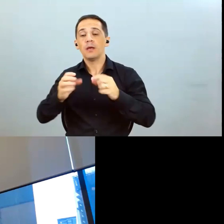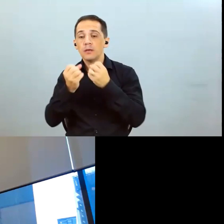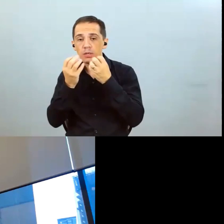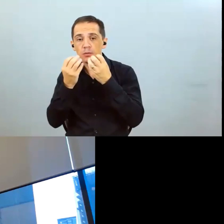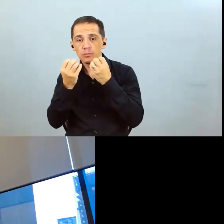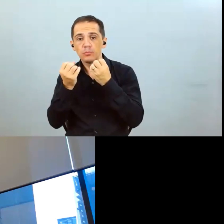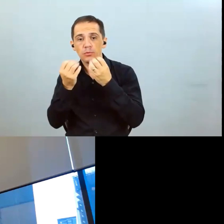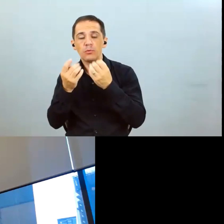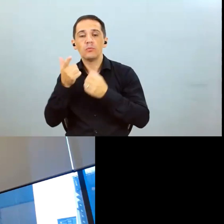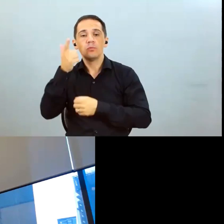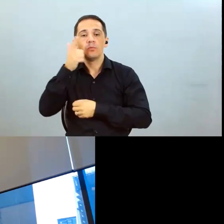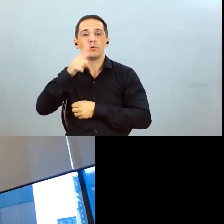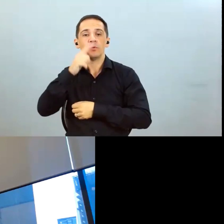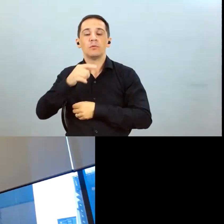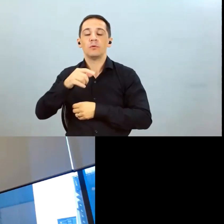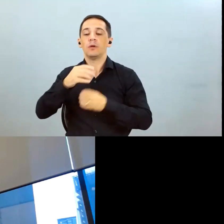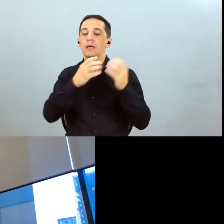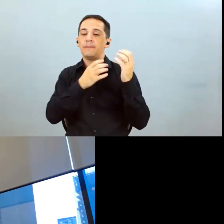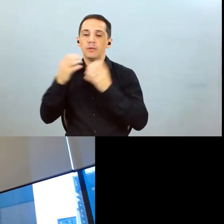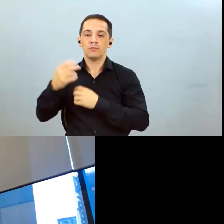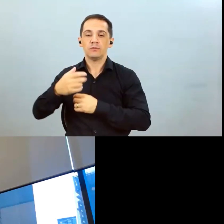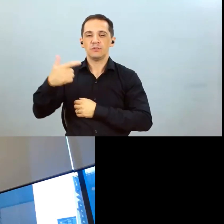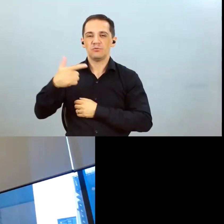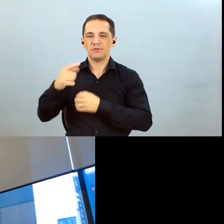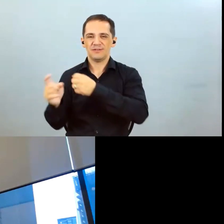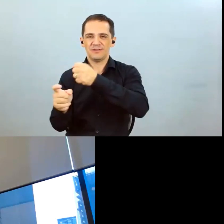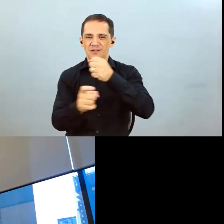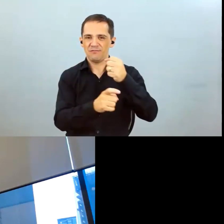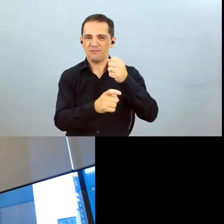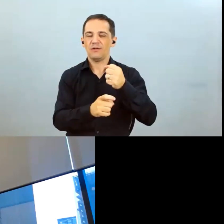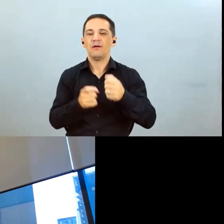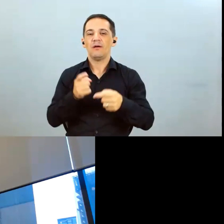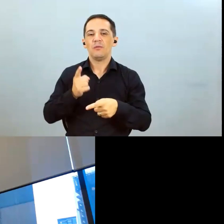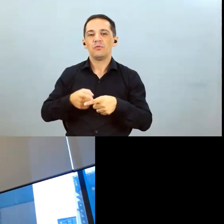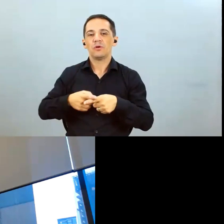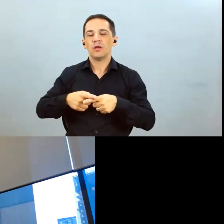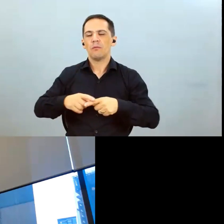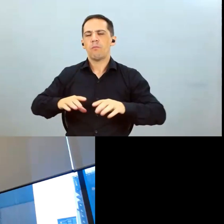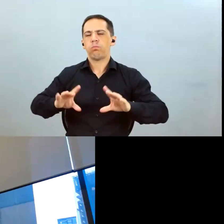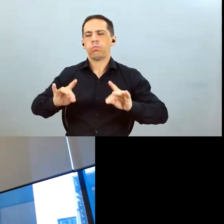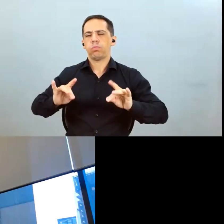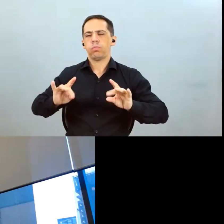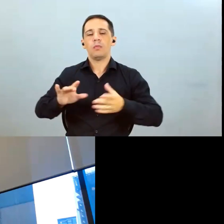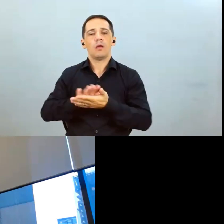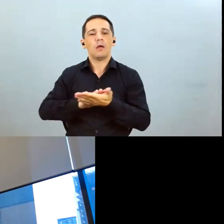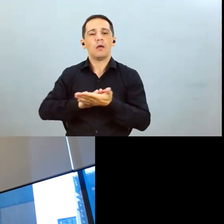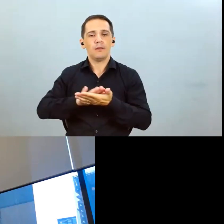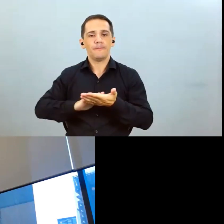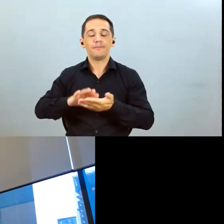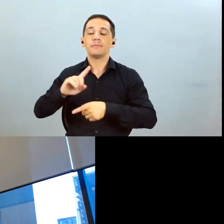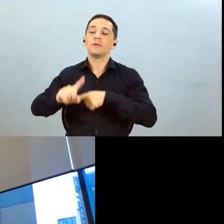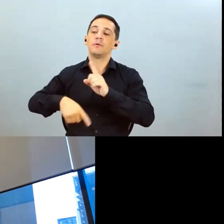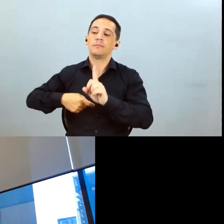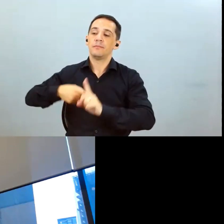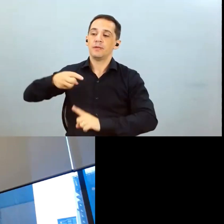para o milho segundo a sábio porque implantou as culturas em uma condição mais saborável não de excesso de chuva e aí depois em março e abril